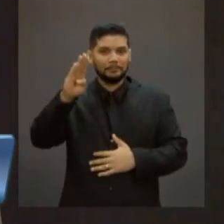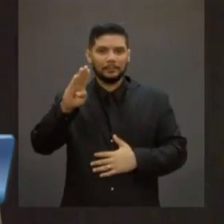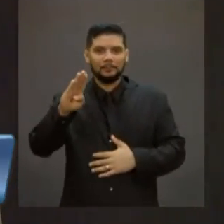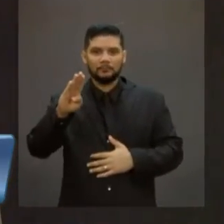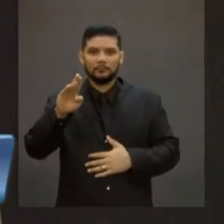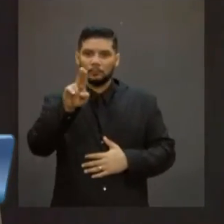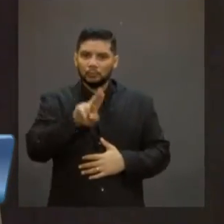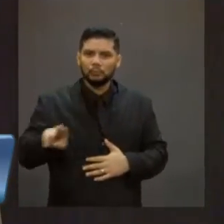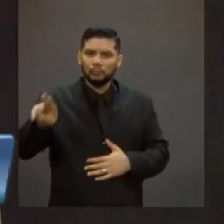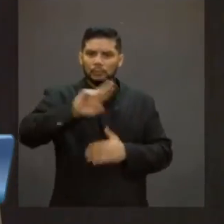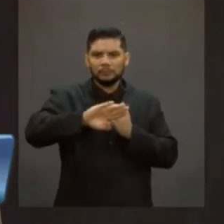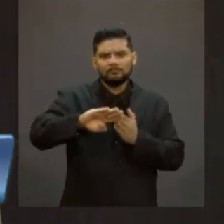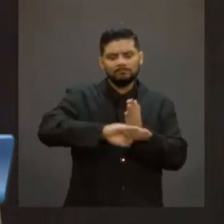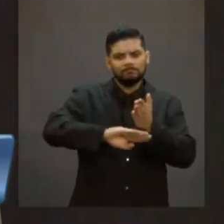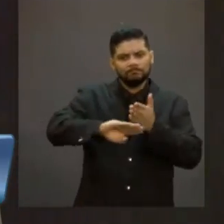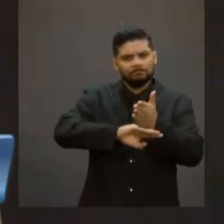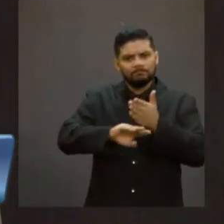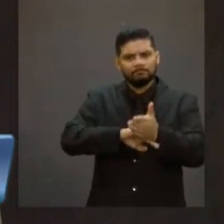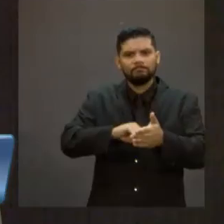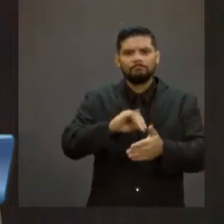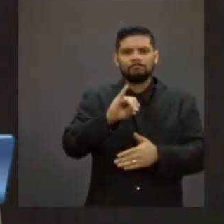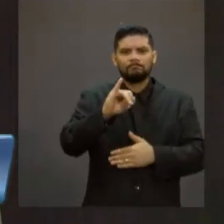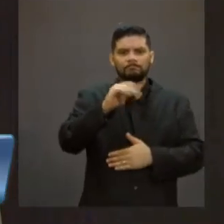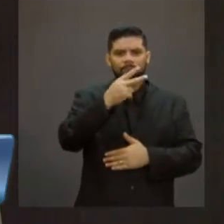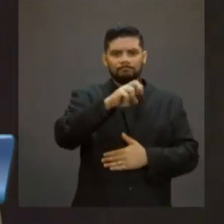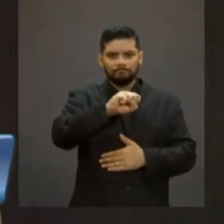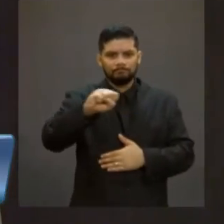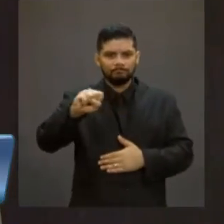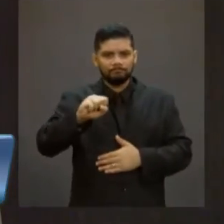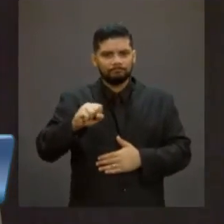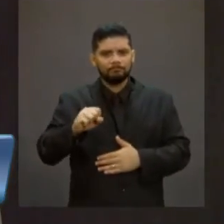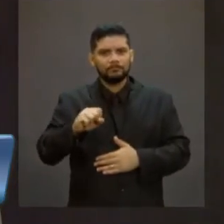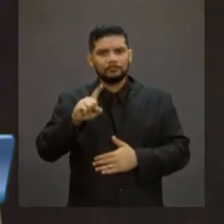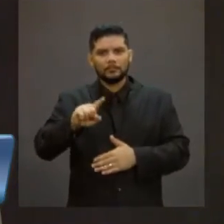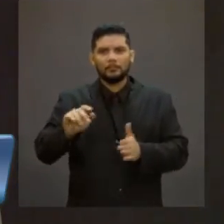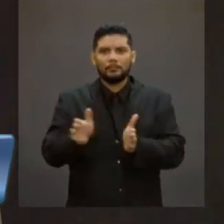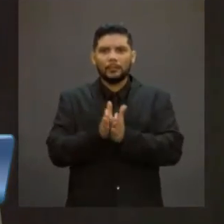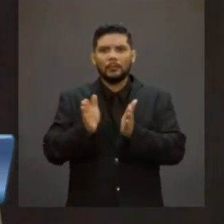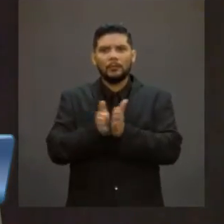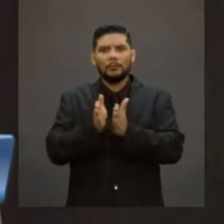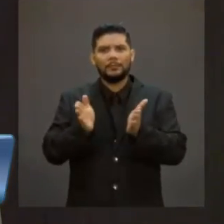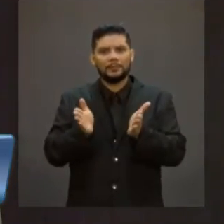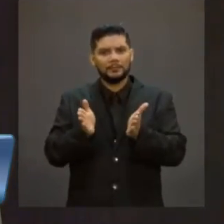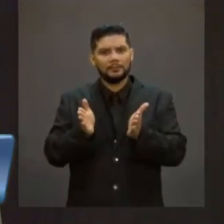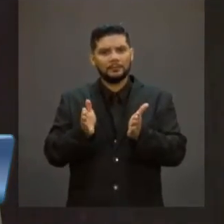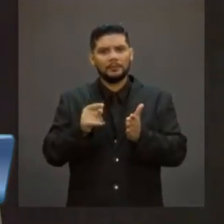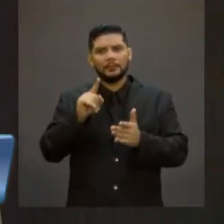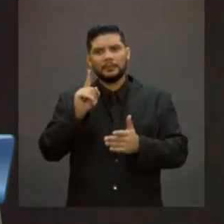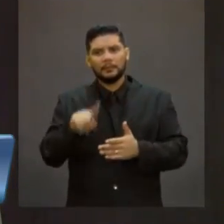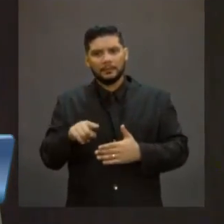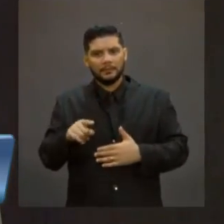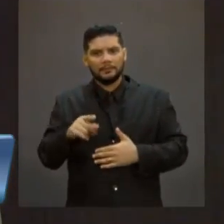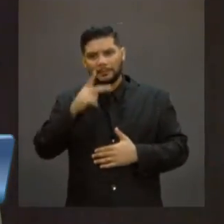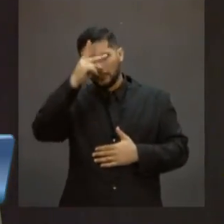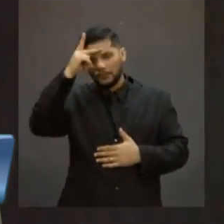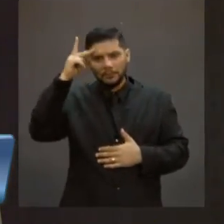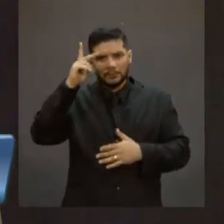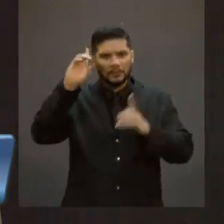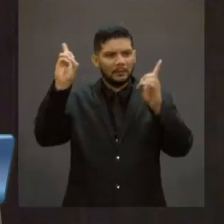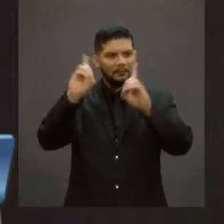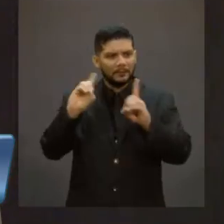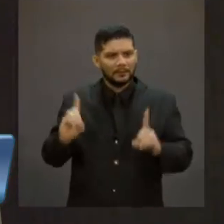usuários do Serviço Social Previdenciário, da Seguridade Social, que são os mais pobres, os filhos da classe trabalhadora, as pessoas com